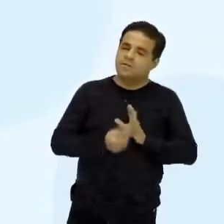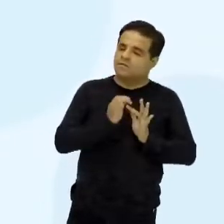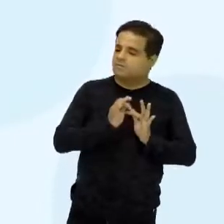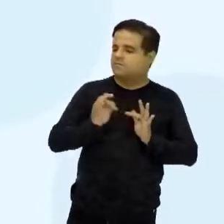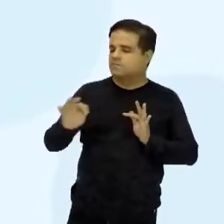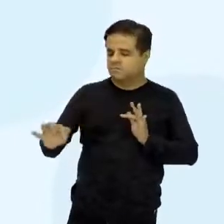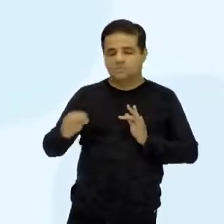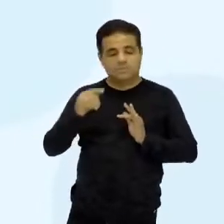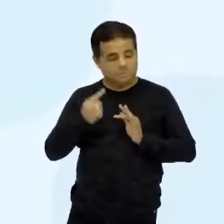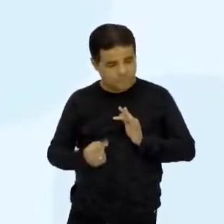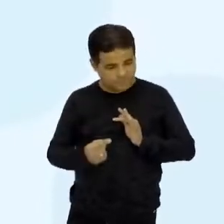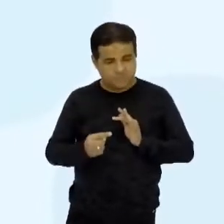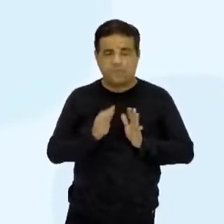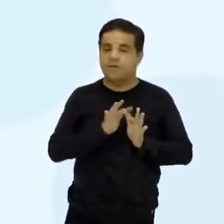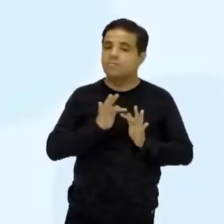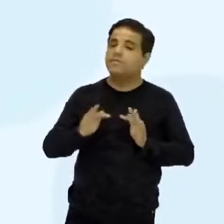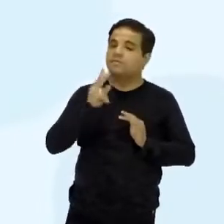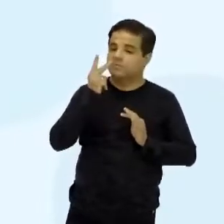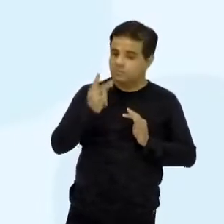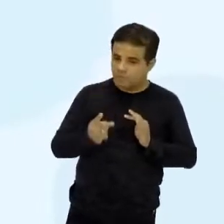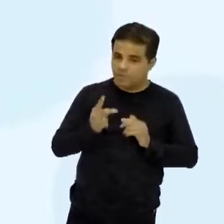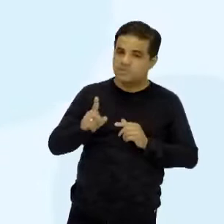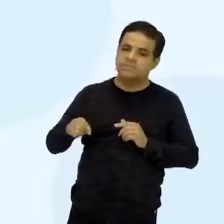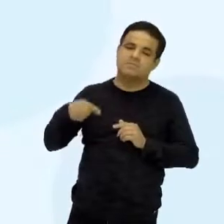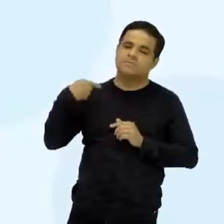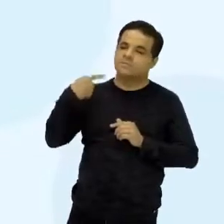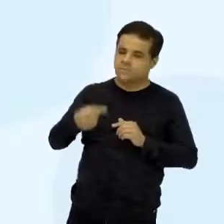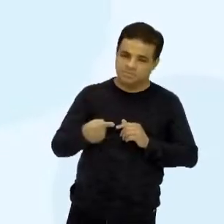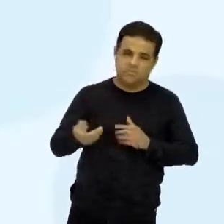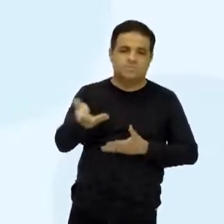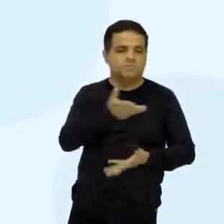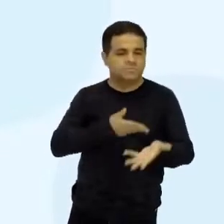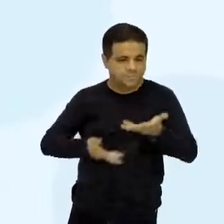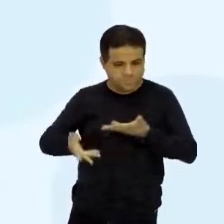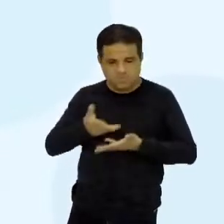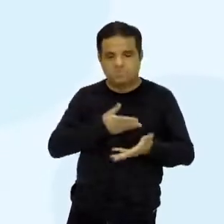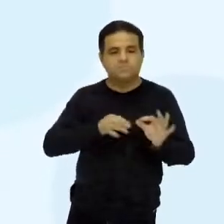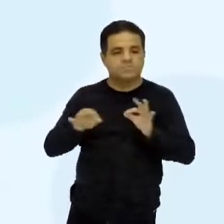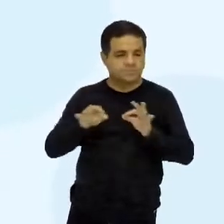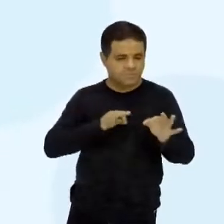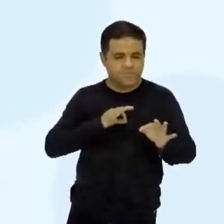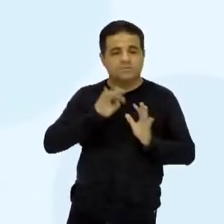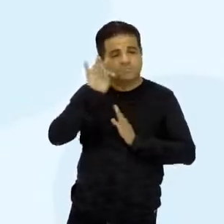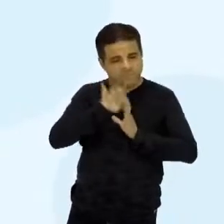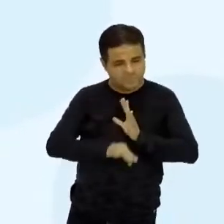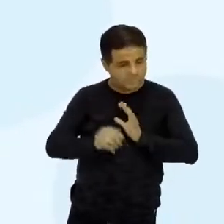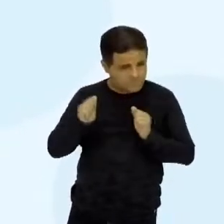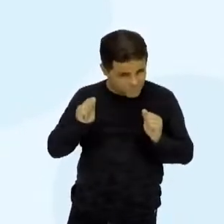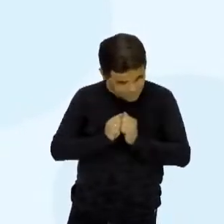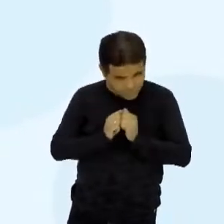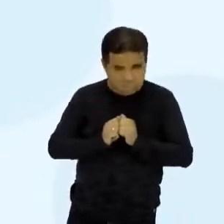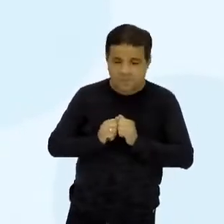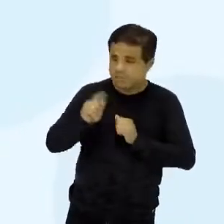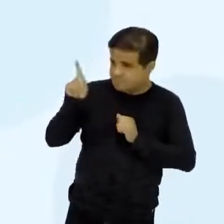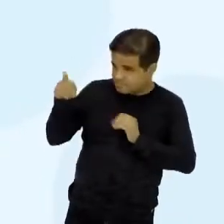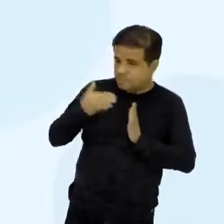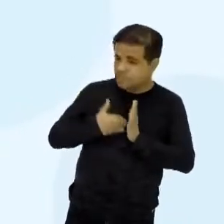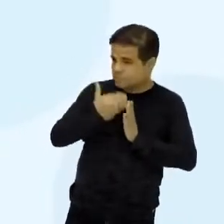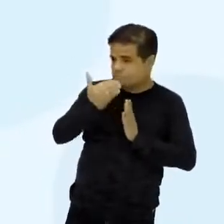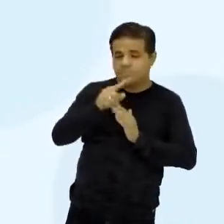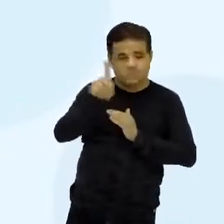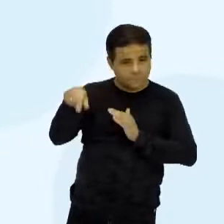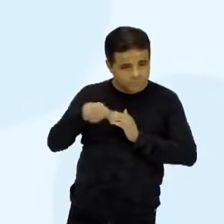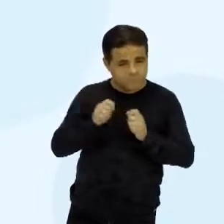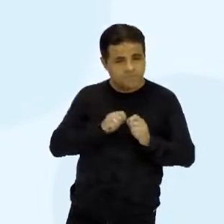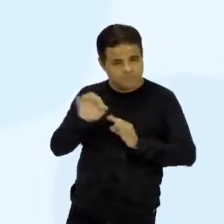argumento 1. Argumento 2. E depois vocês vão compartilhar com a gente lá o projetinho de texto com vocês. Esse é o pontapé inicial para